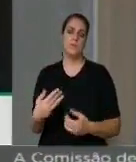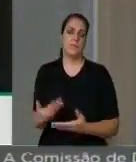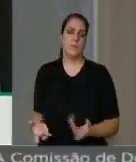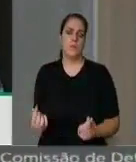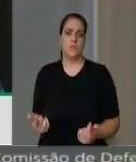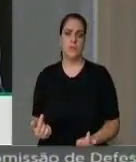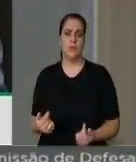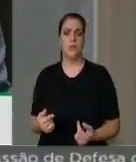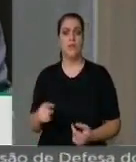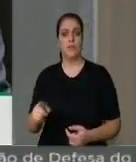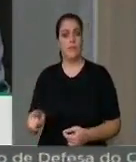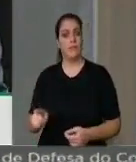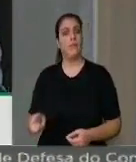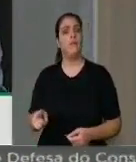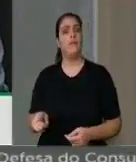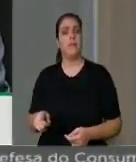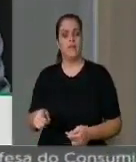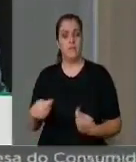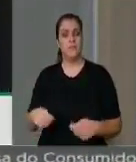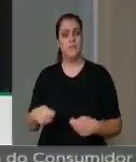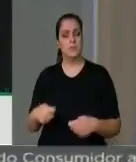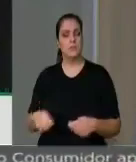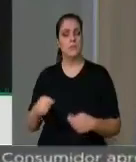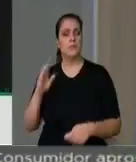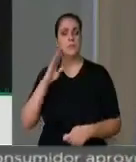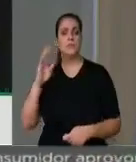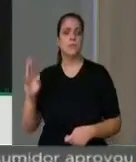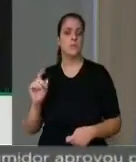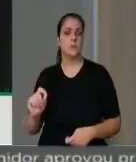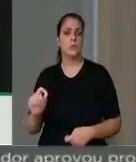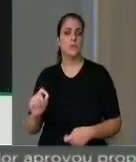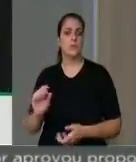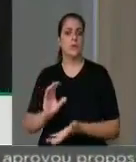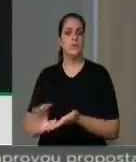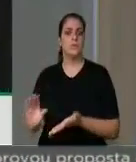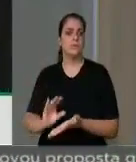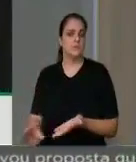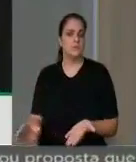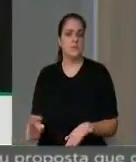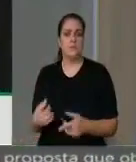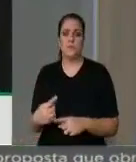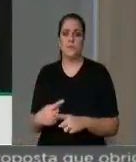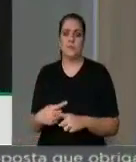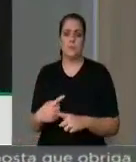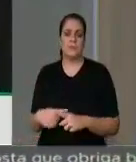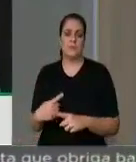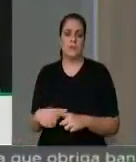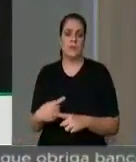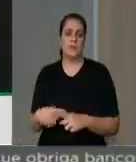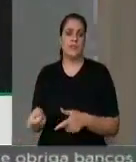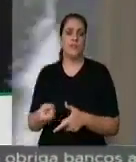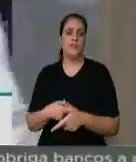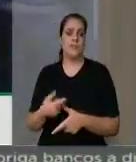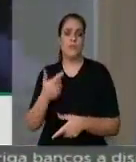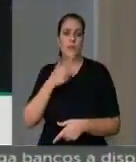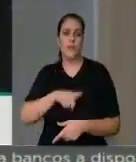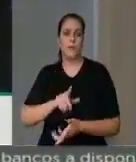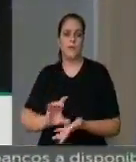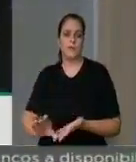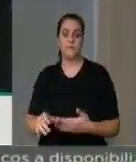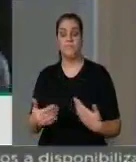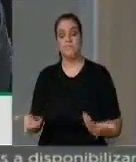evidentemente, parcelas significativas das suas receitas comprometidas com a dívida com a União. Então, esse projeto de lei